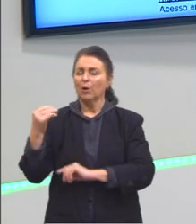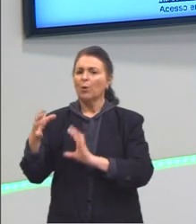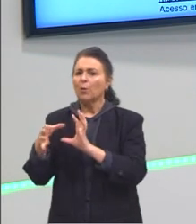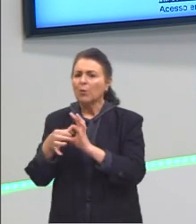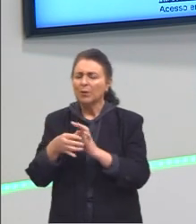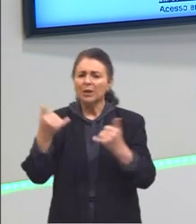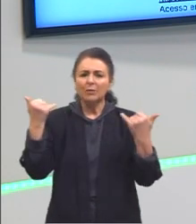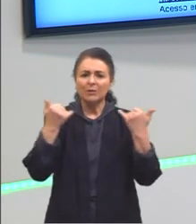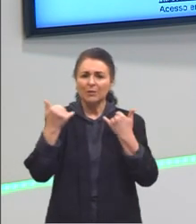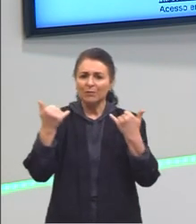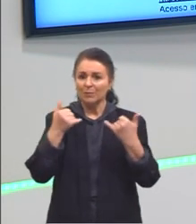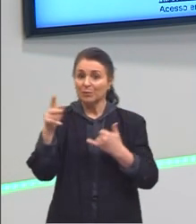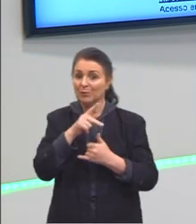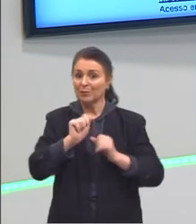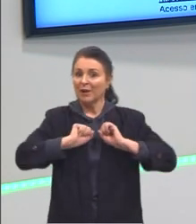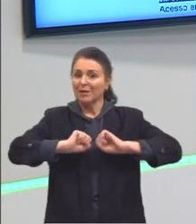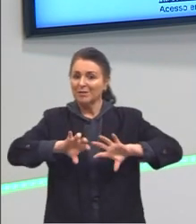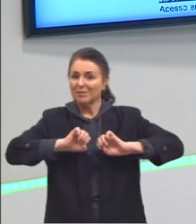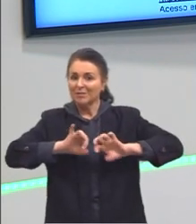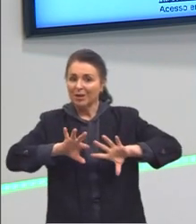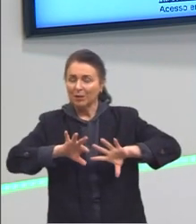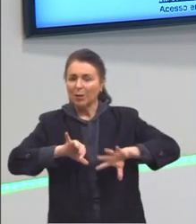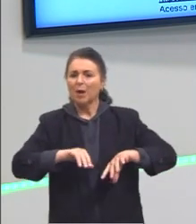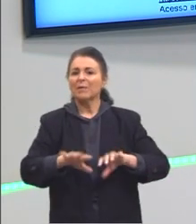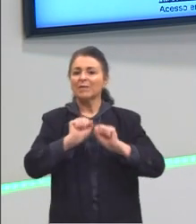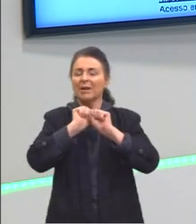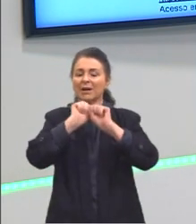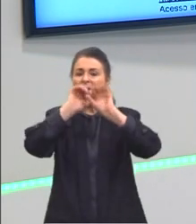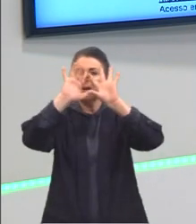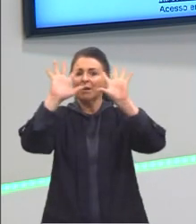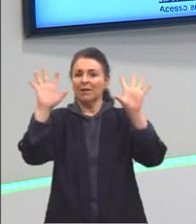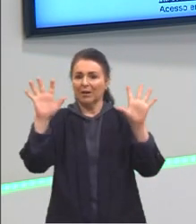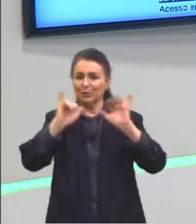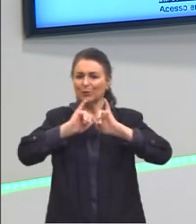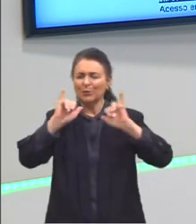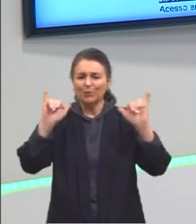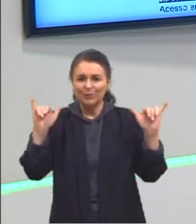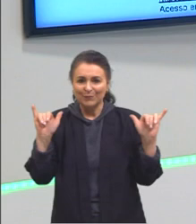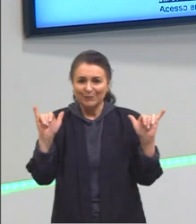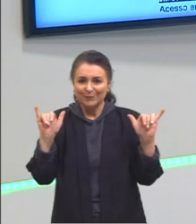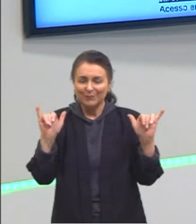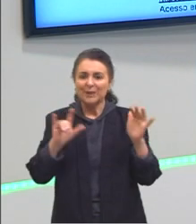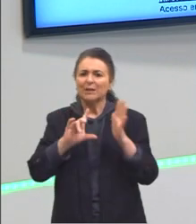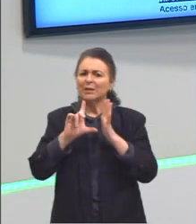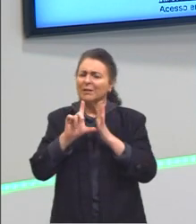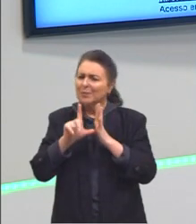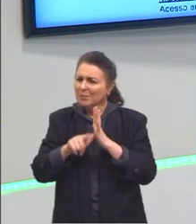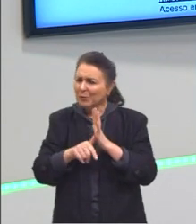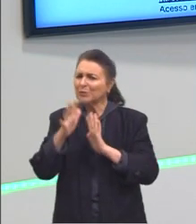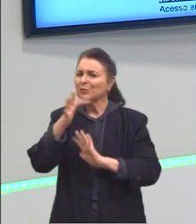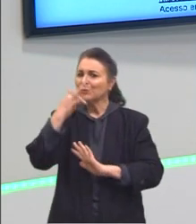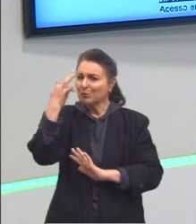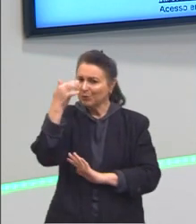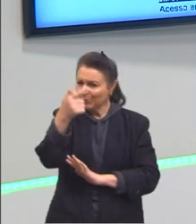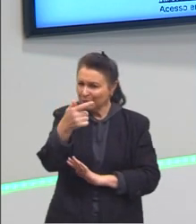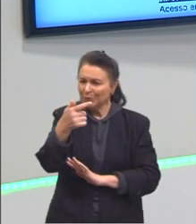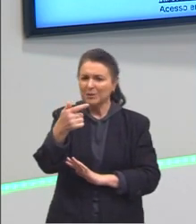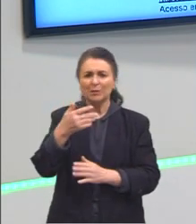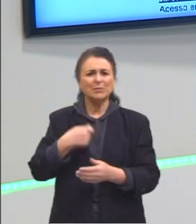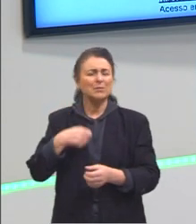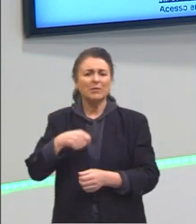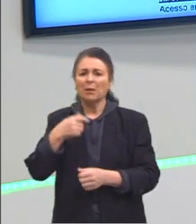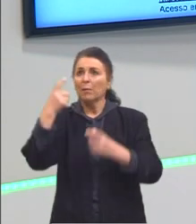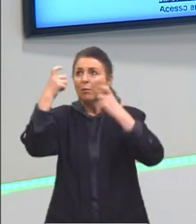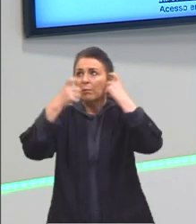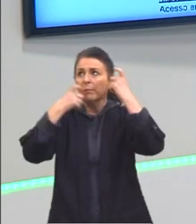informações que eu trago para vocês é para ficar mais claro essas informações. E daqui a pouco vocês não precisam se preocupar em decorar a